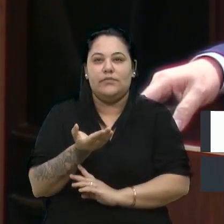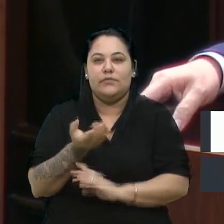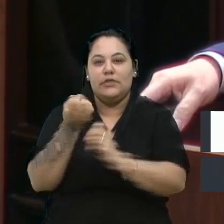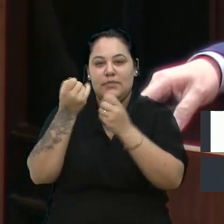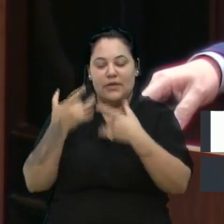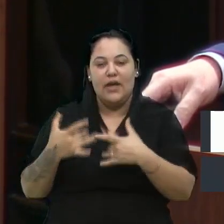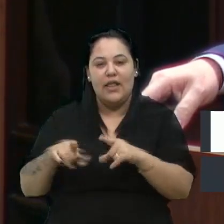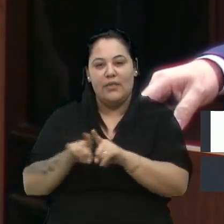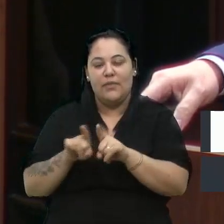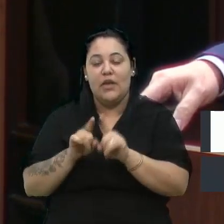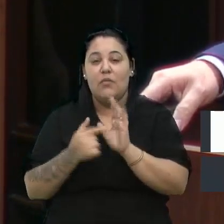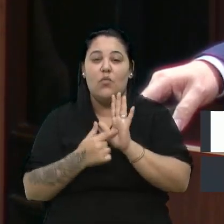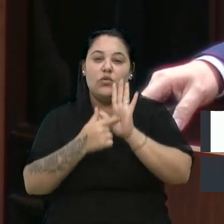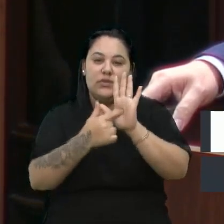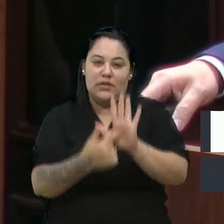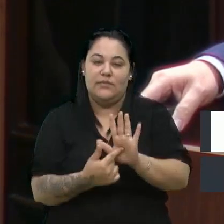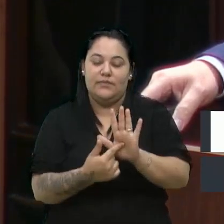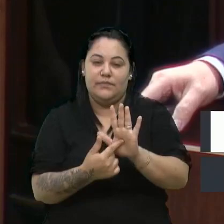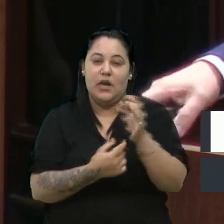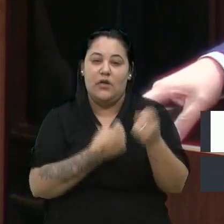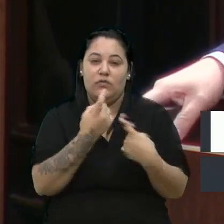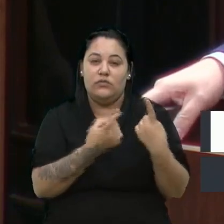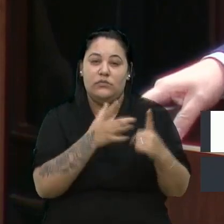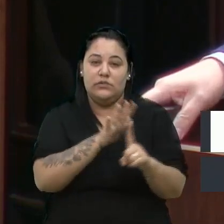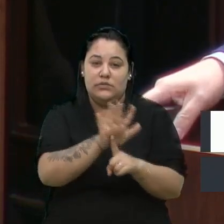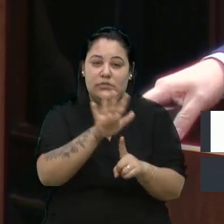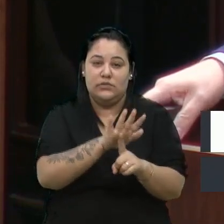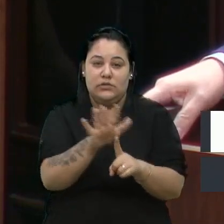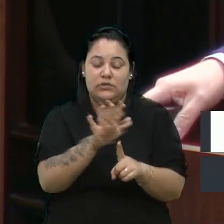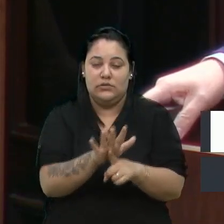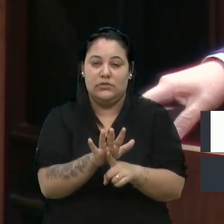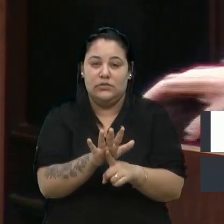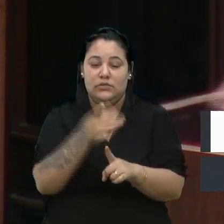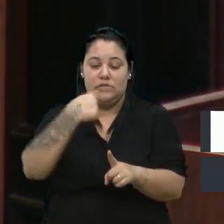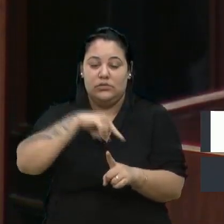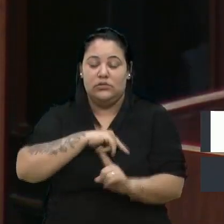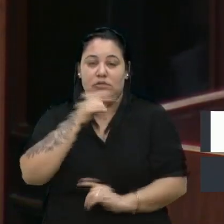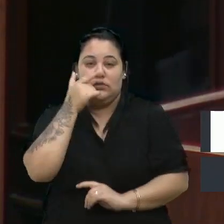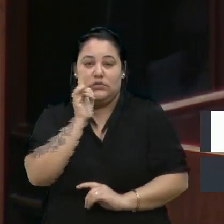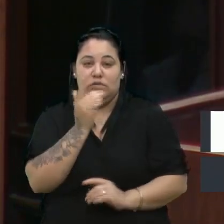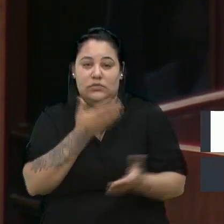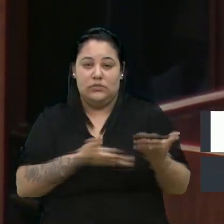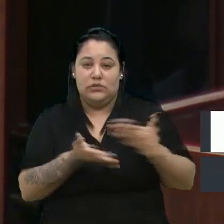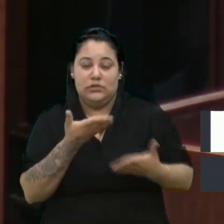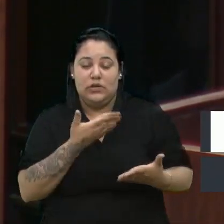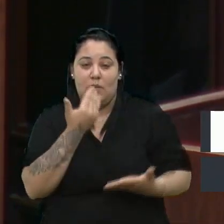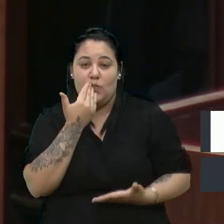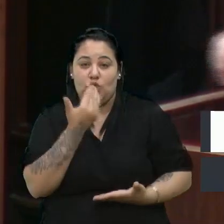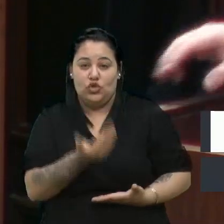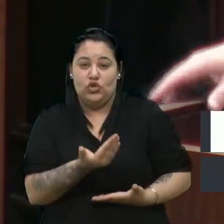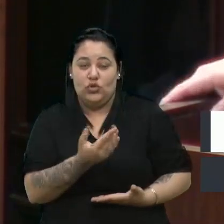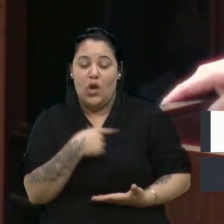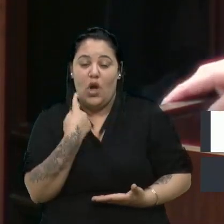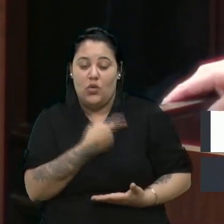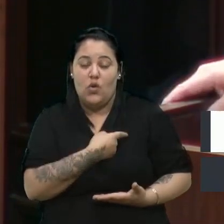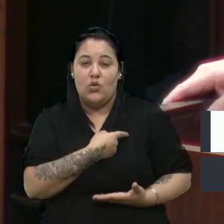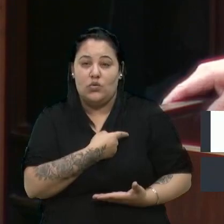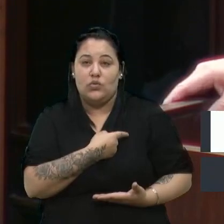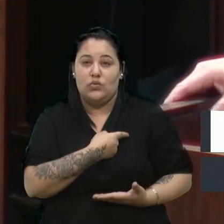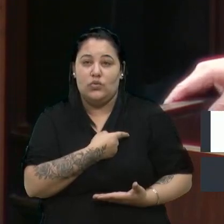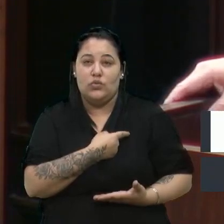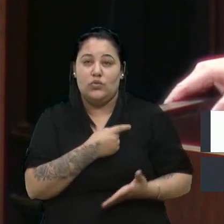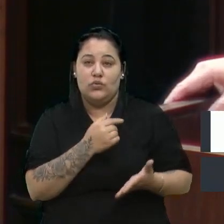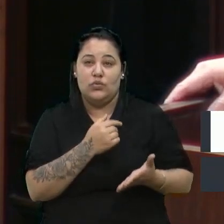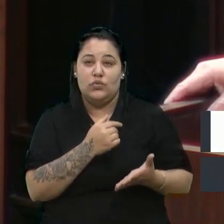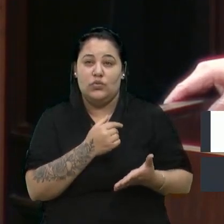também e mostrar algumas demandas que foram atendidas em solicitações ao nosso gabinete. Mas,